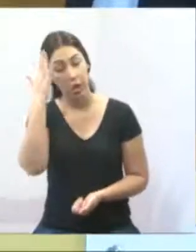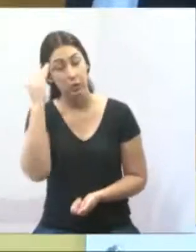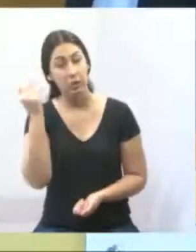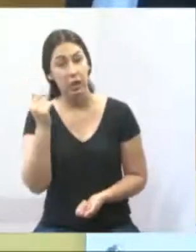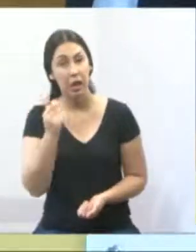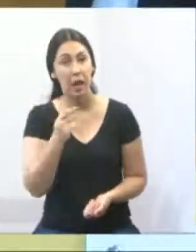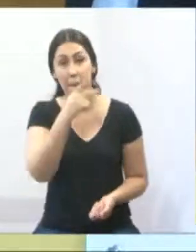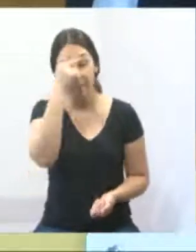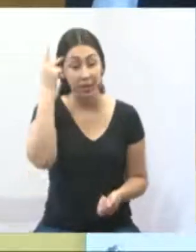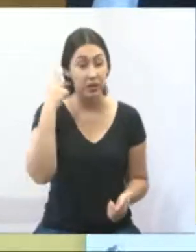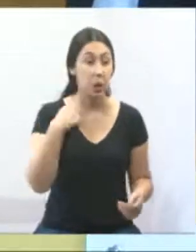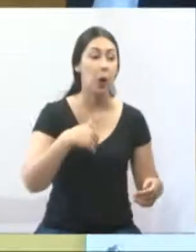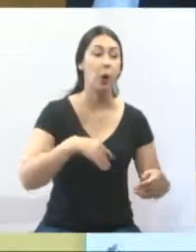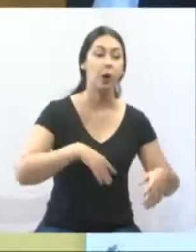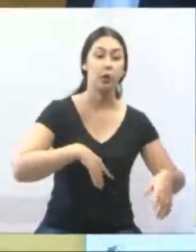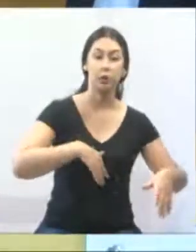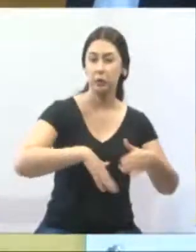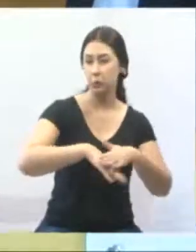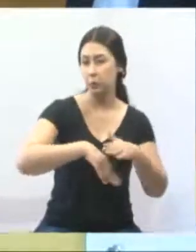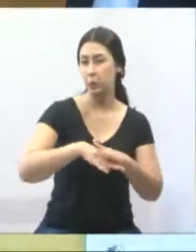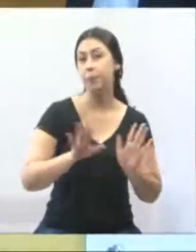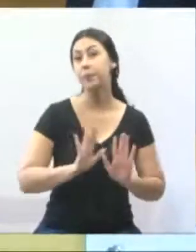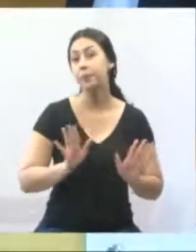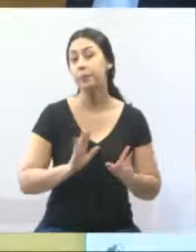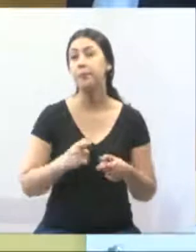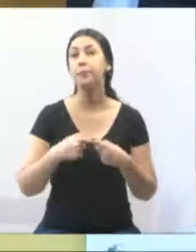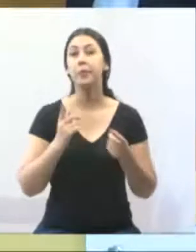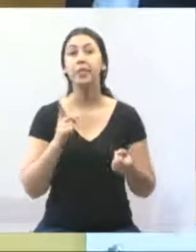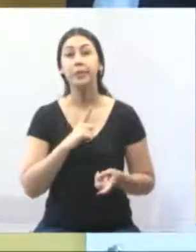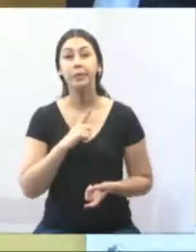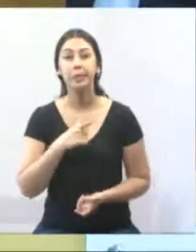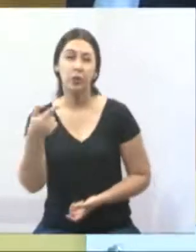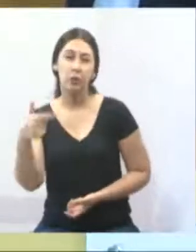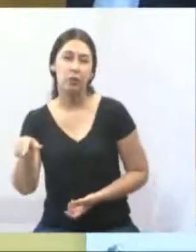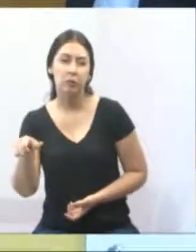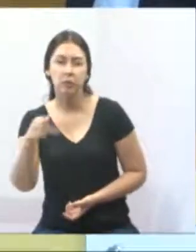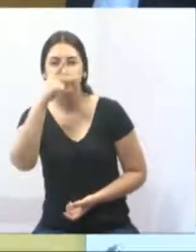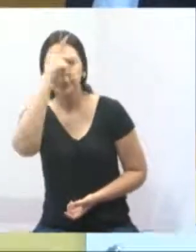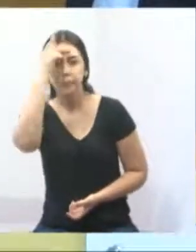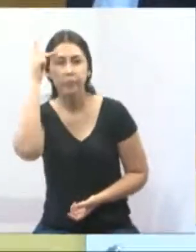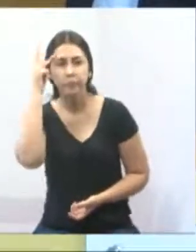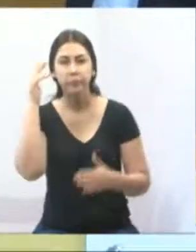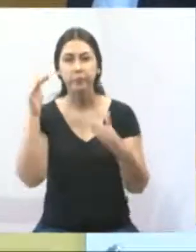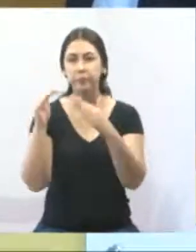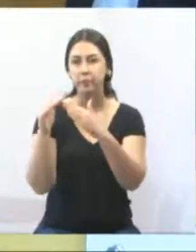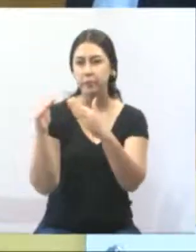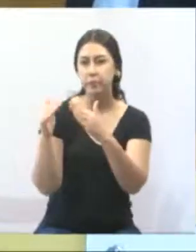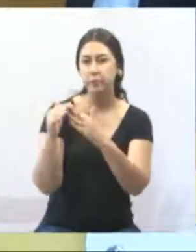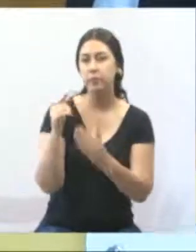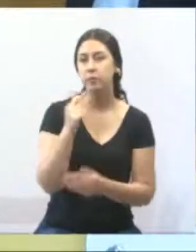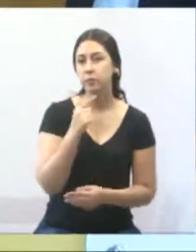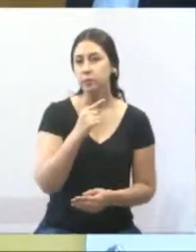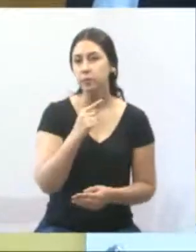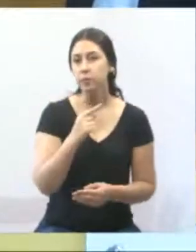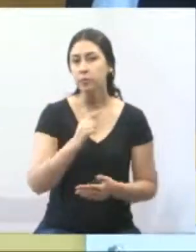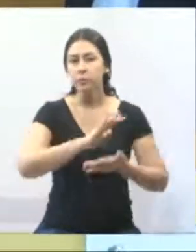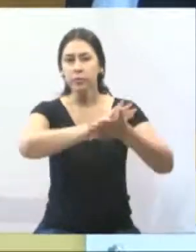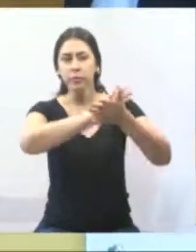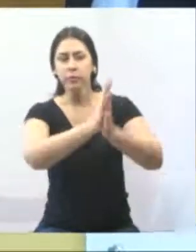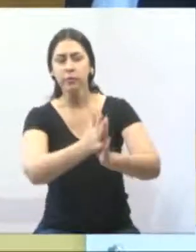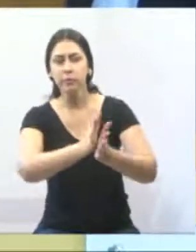cuida, que vai cuidar, mas alguns vândalos que moram naquela região que estão